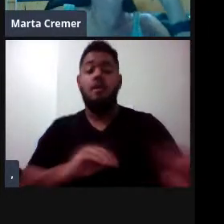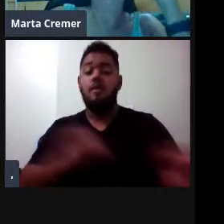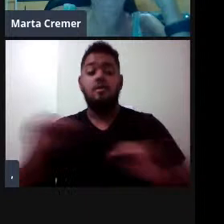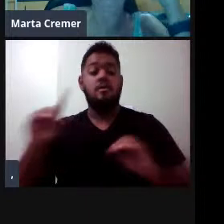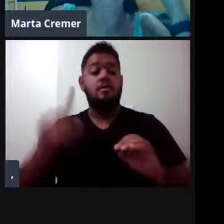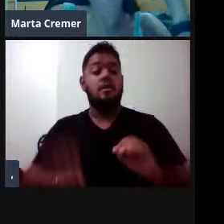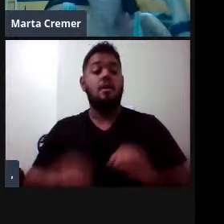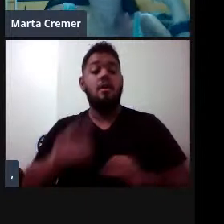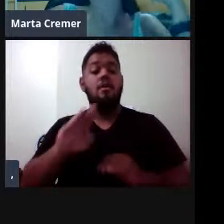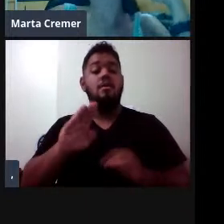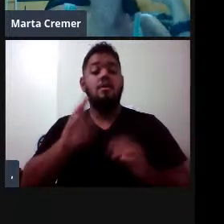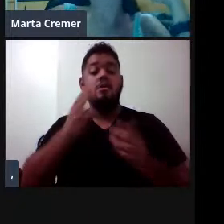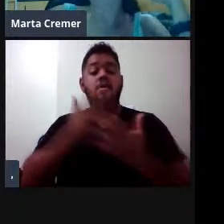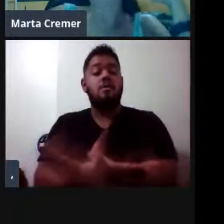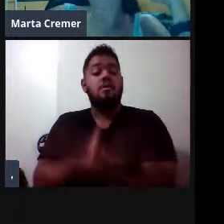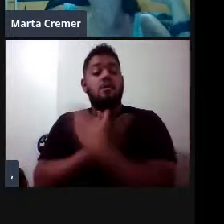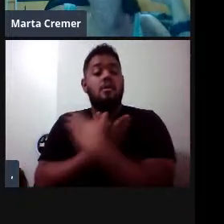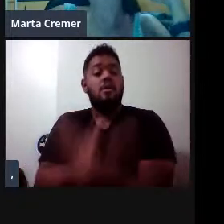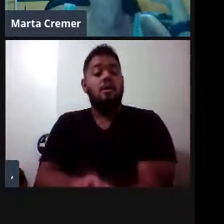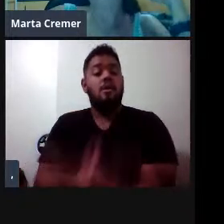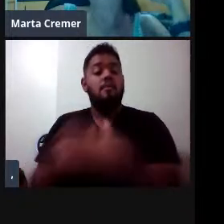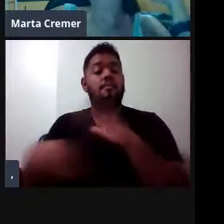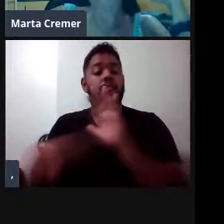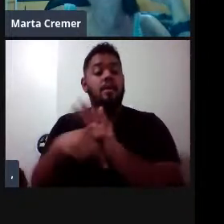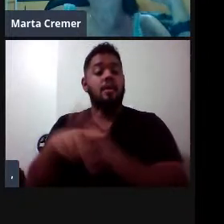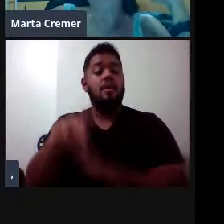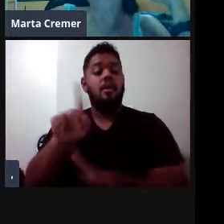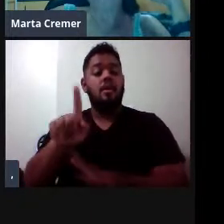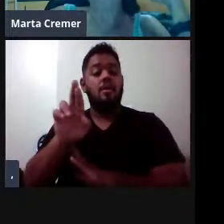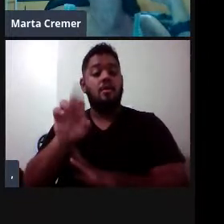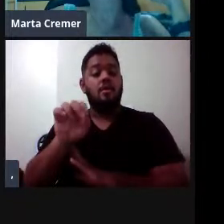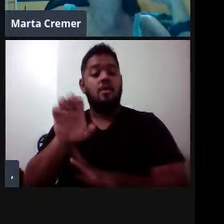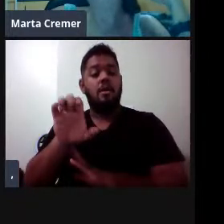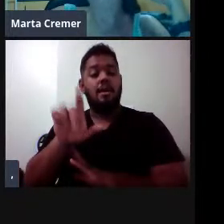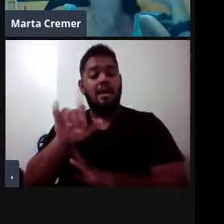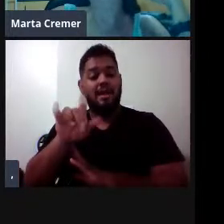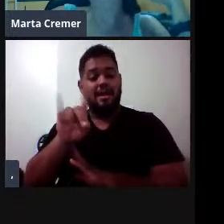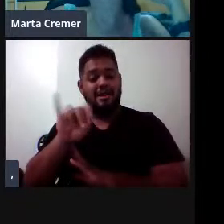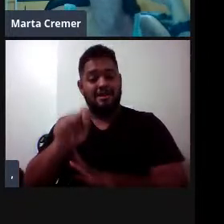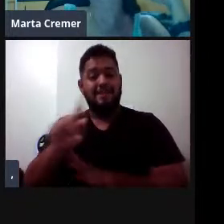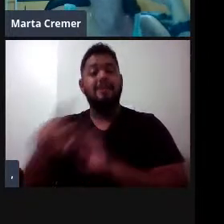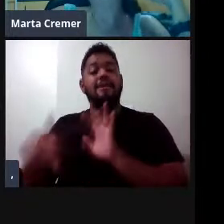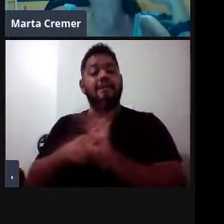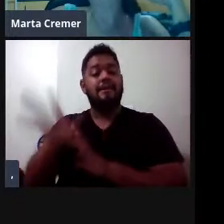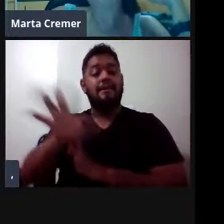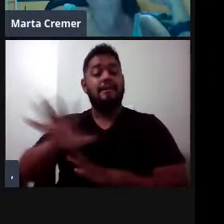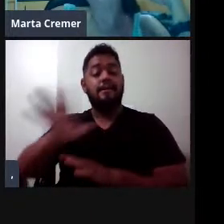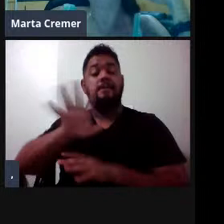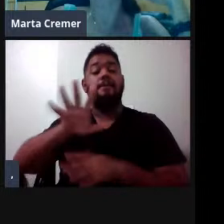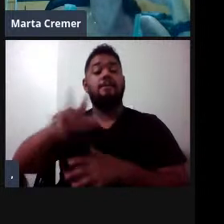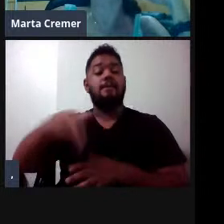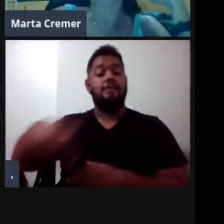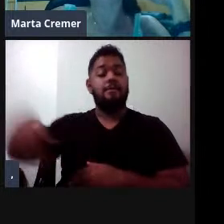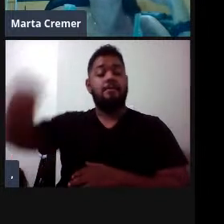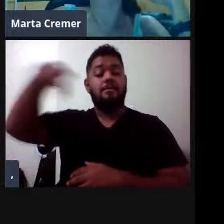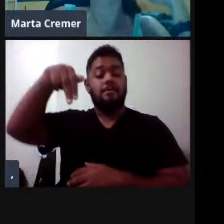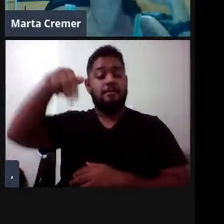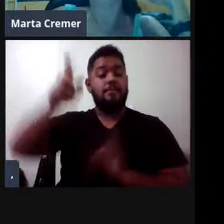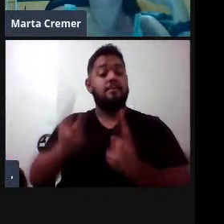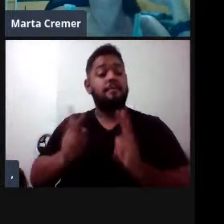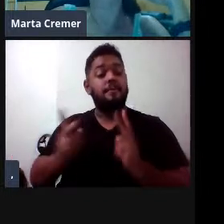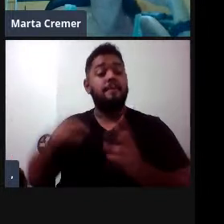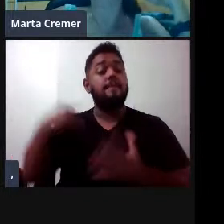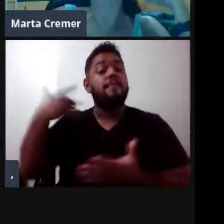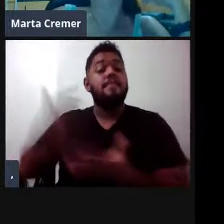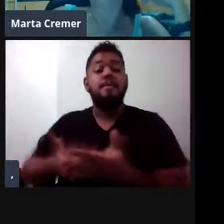Groelândia, uma espécie exclusiva do hemisfério norte, né, das regiões polares, hemisfério norte, que permanece nessas regiões ao